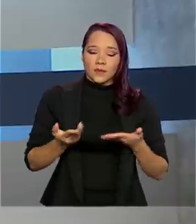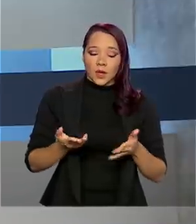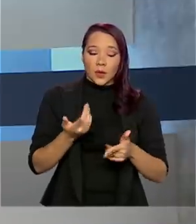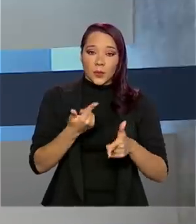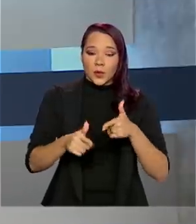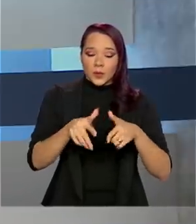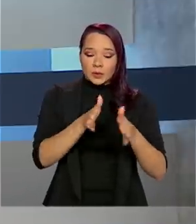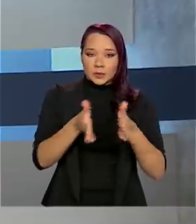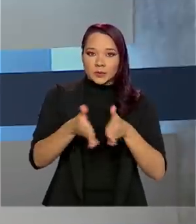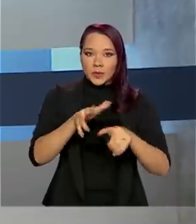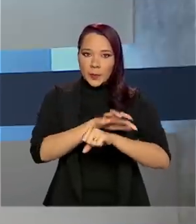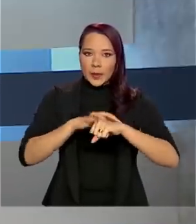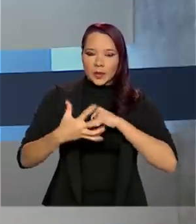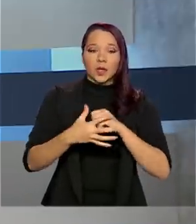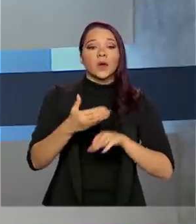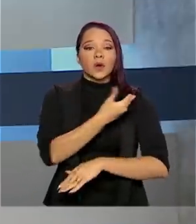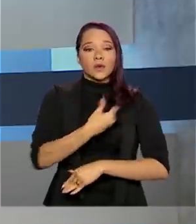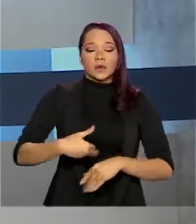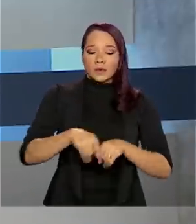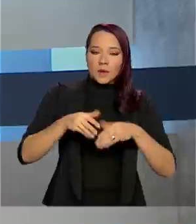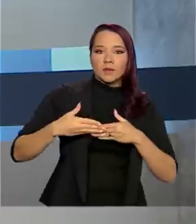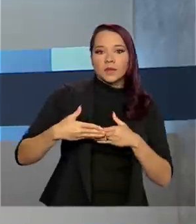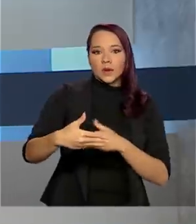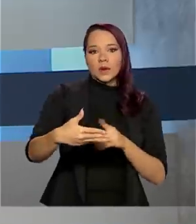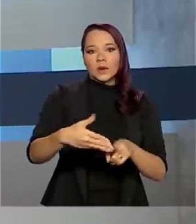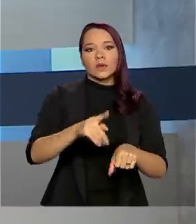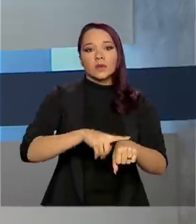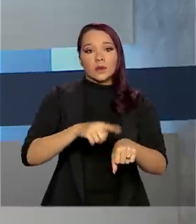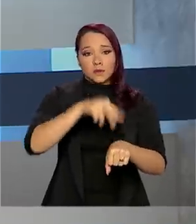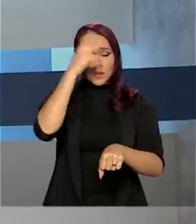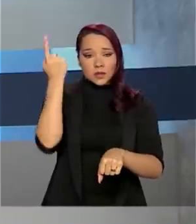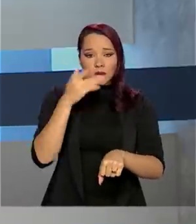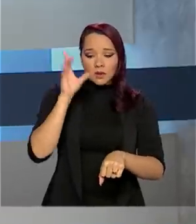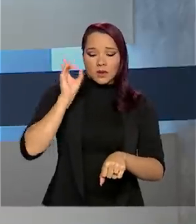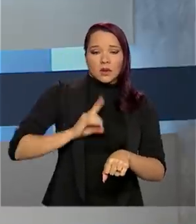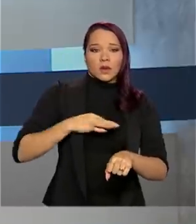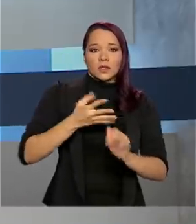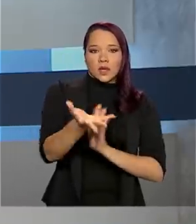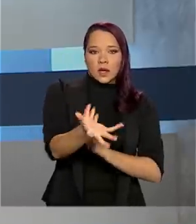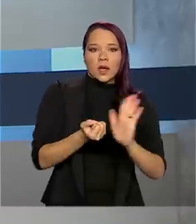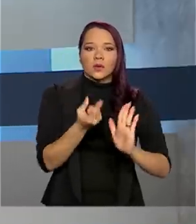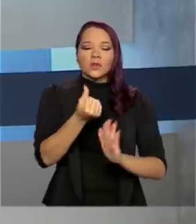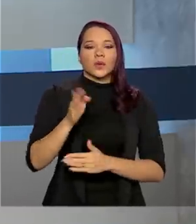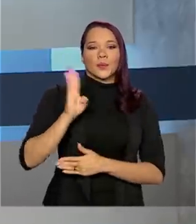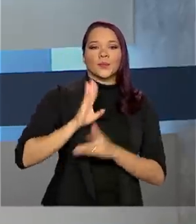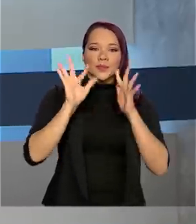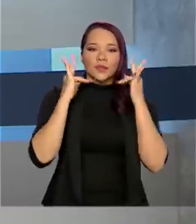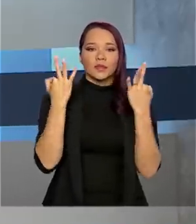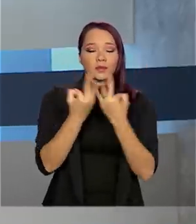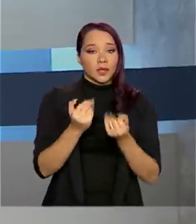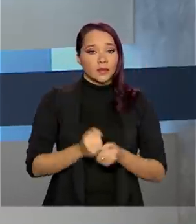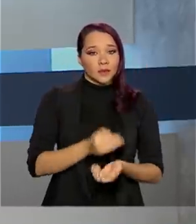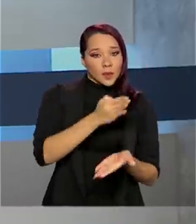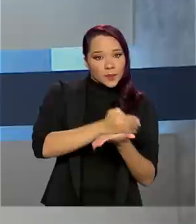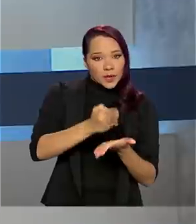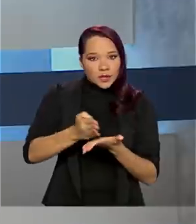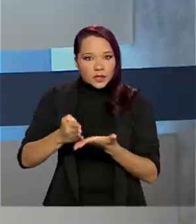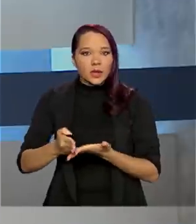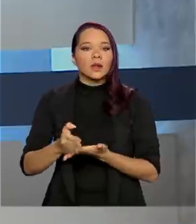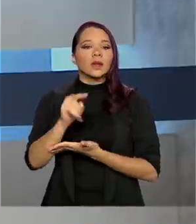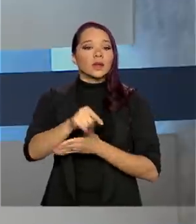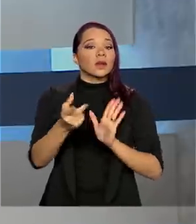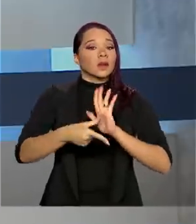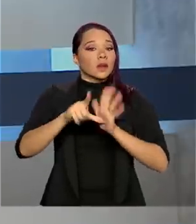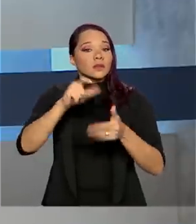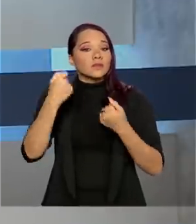pandemia, governo ampliou o prazo para beneficiários sacarem o dinheiro do Bolsa Família. As parcelas do benefício, que